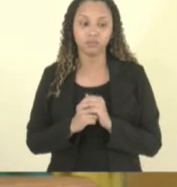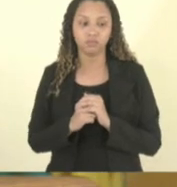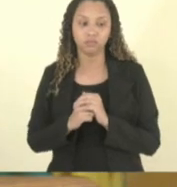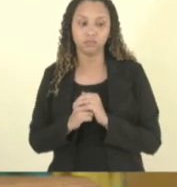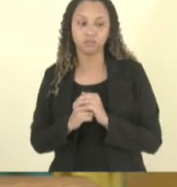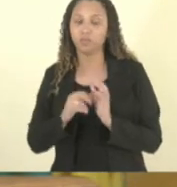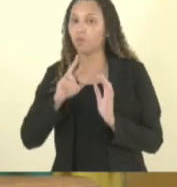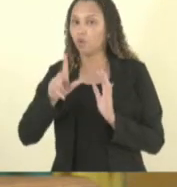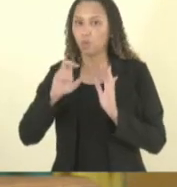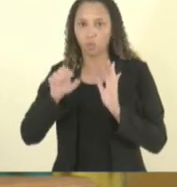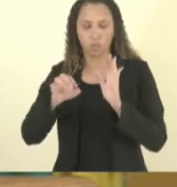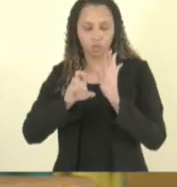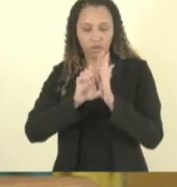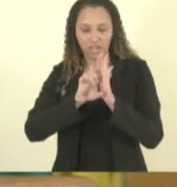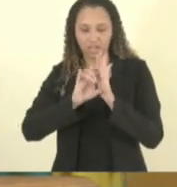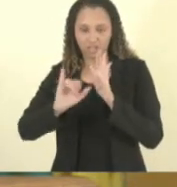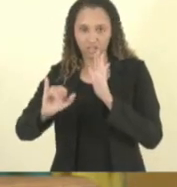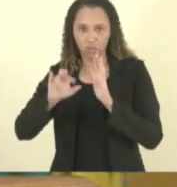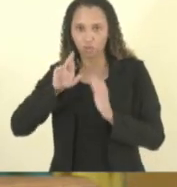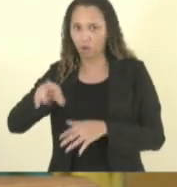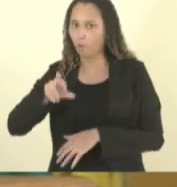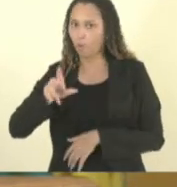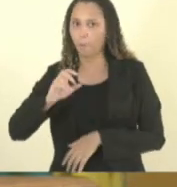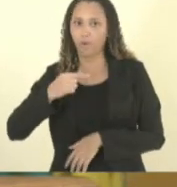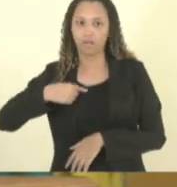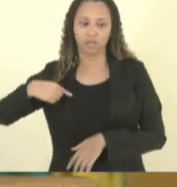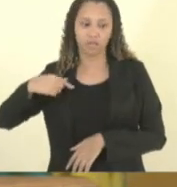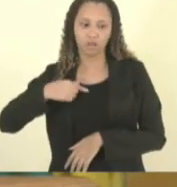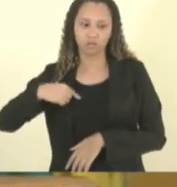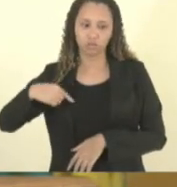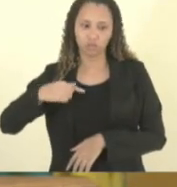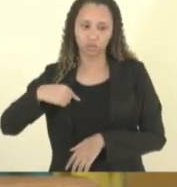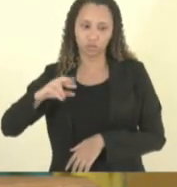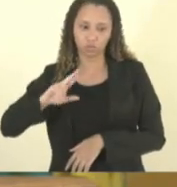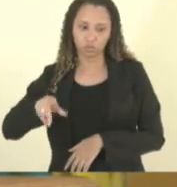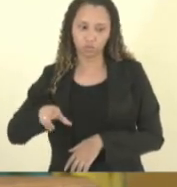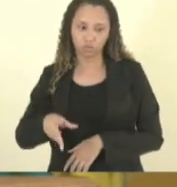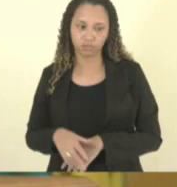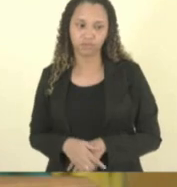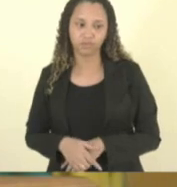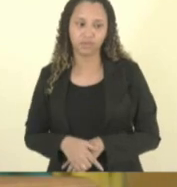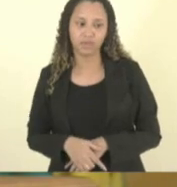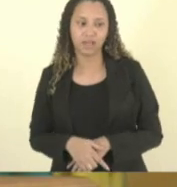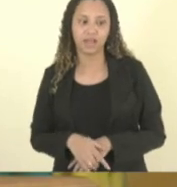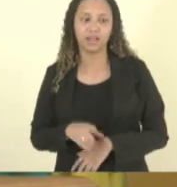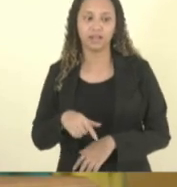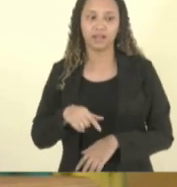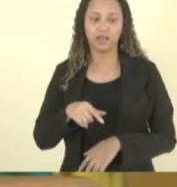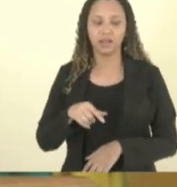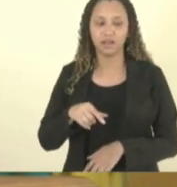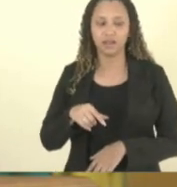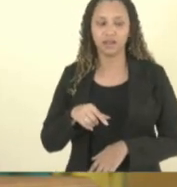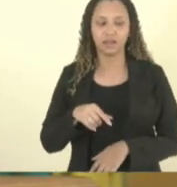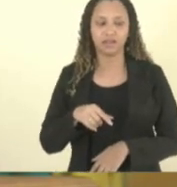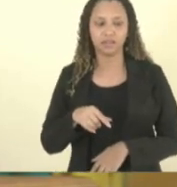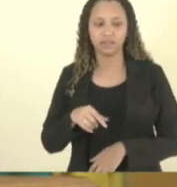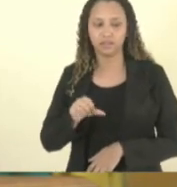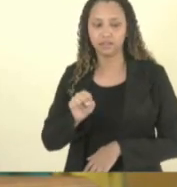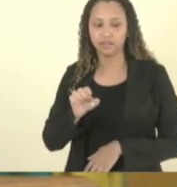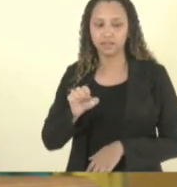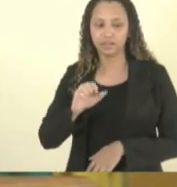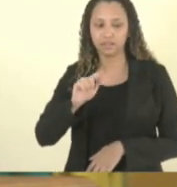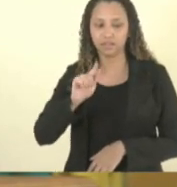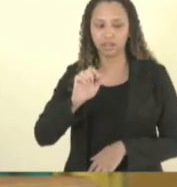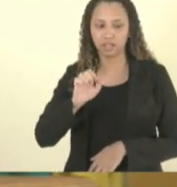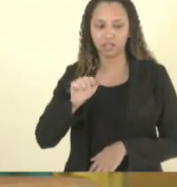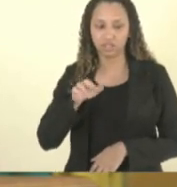da SEDU os editais são da SEGER mas nós da SEDU